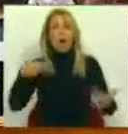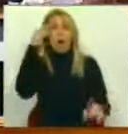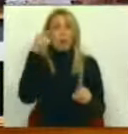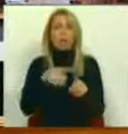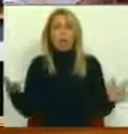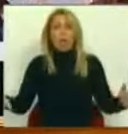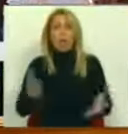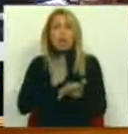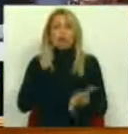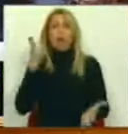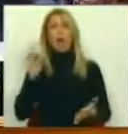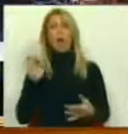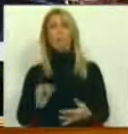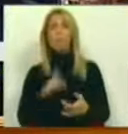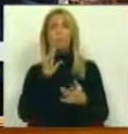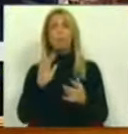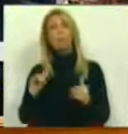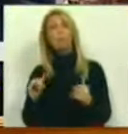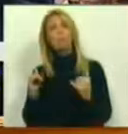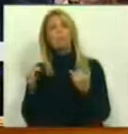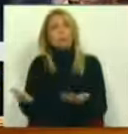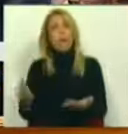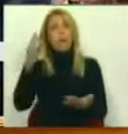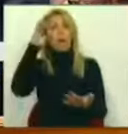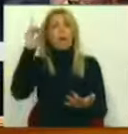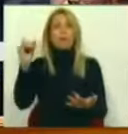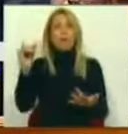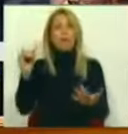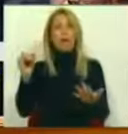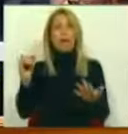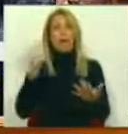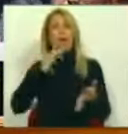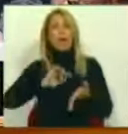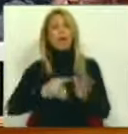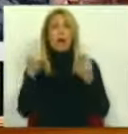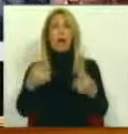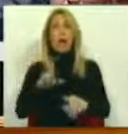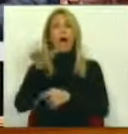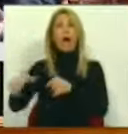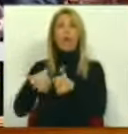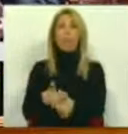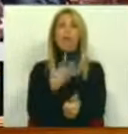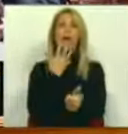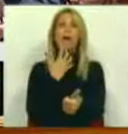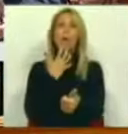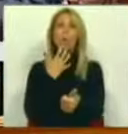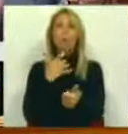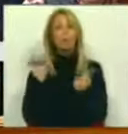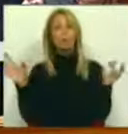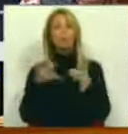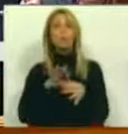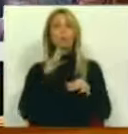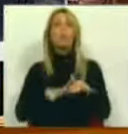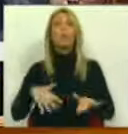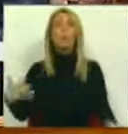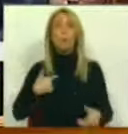seja, eventualmente, lançar para o ar a necessidade de ter um acompanhamento rigoroso por parte do Parlamento, mas